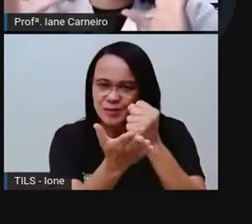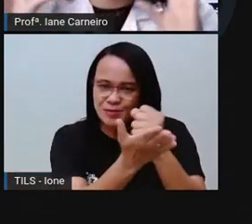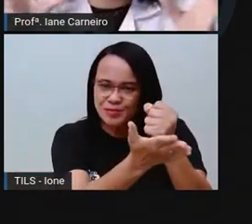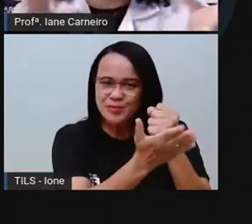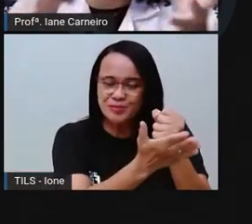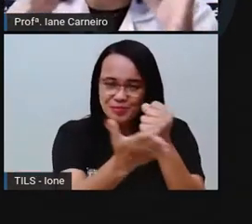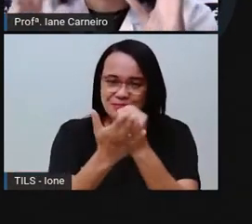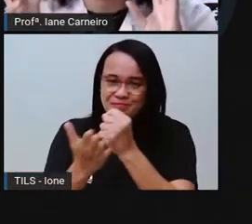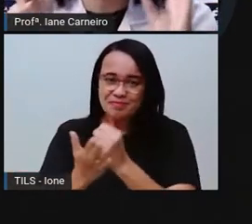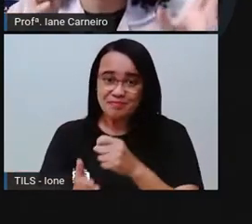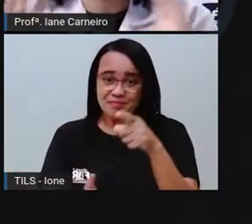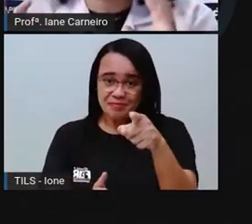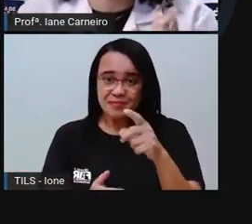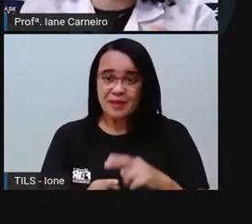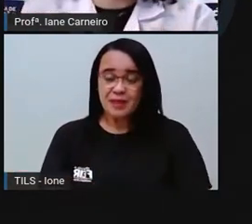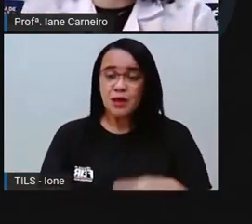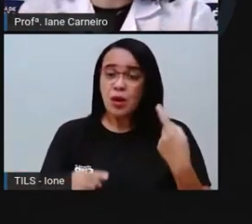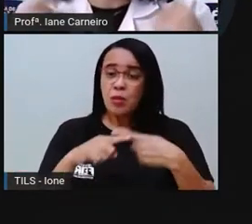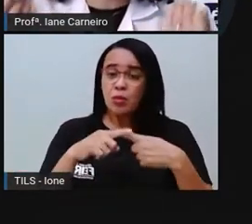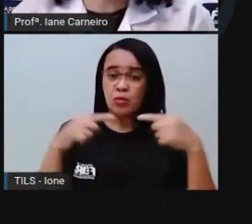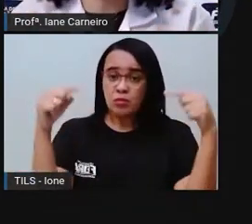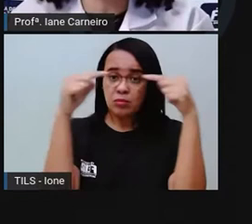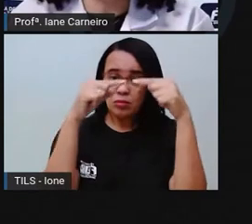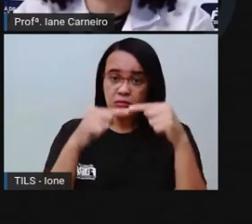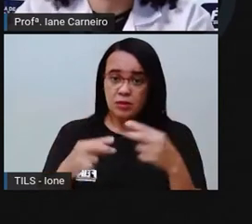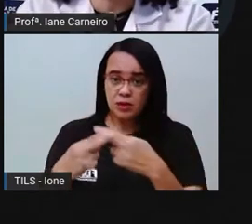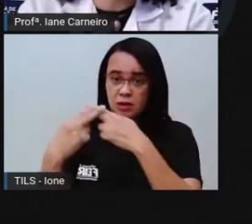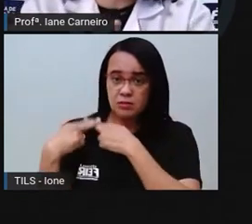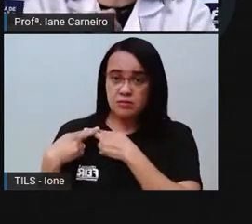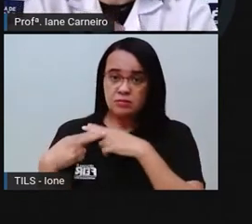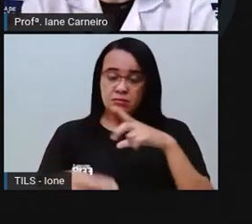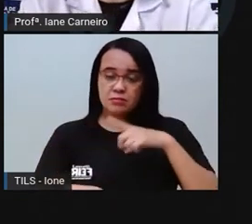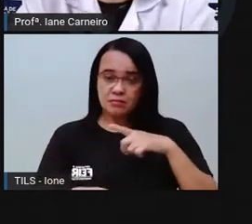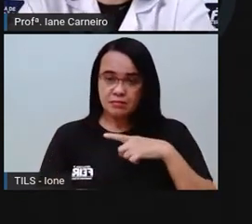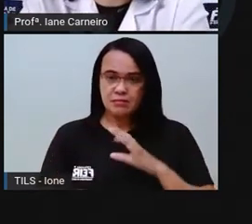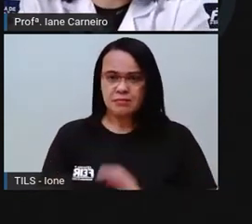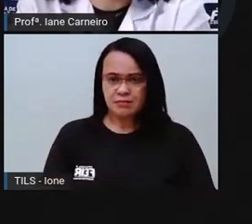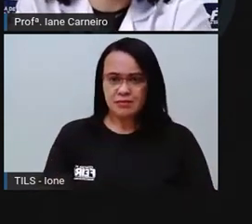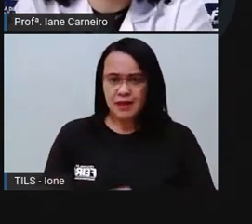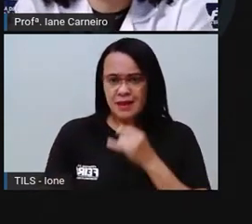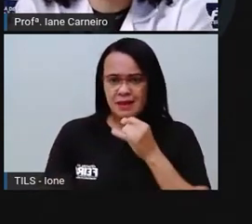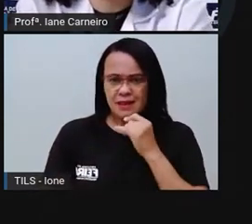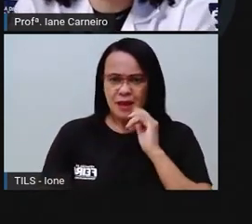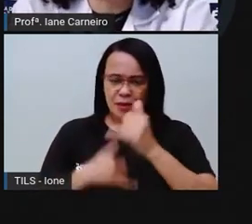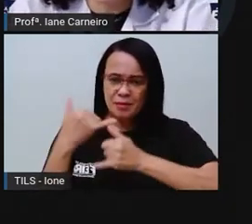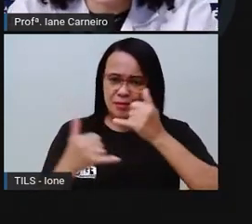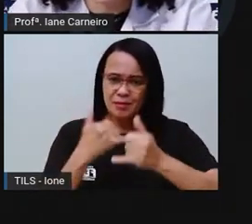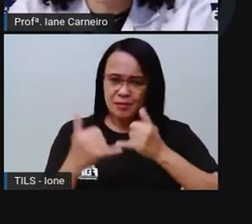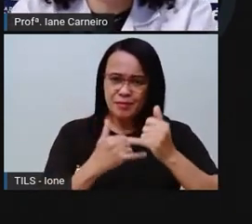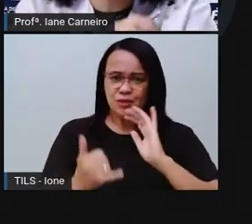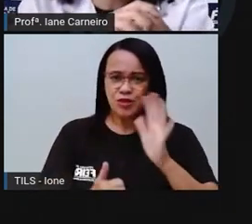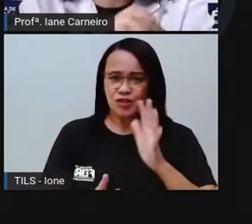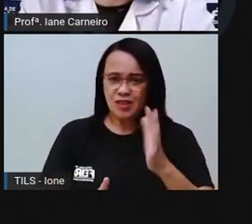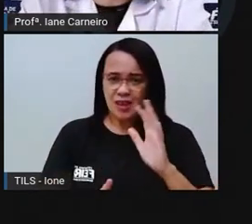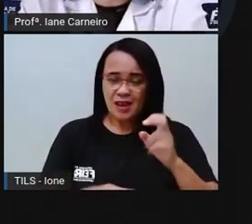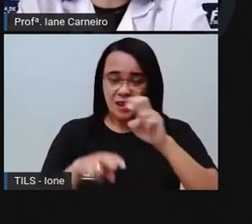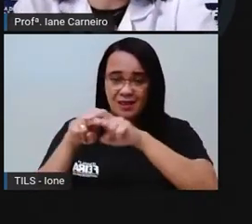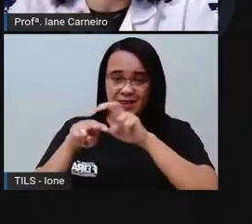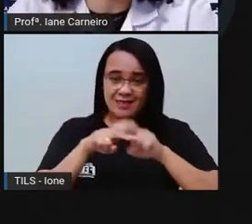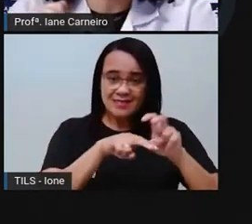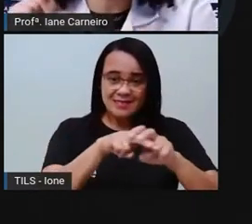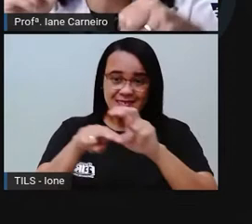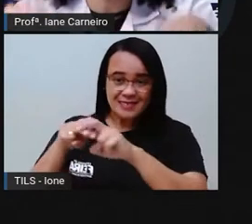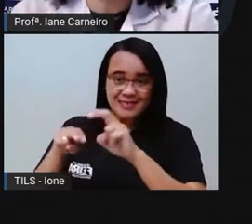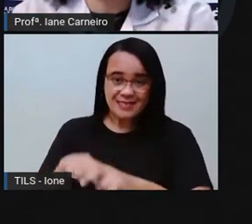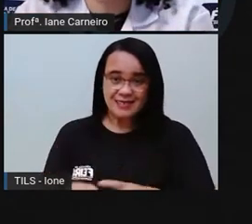a gente pensar nisso de responsabilidade. Vocês já brincaram daquela brincadeira de cadeirinha, né? Que a gente brinca.